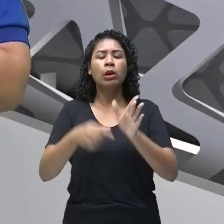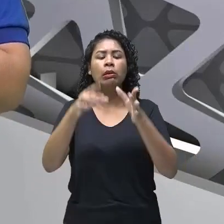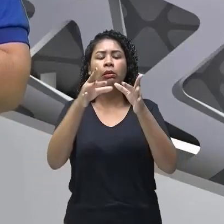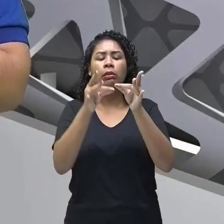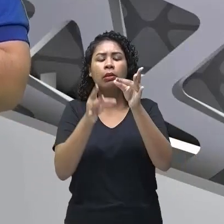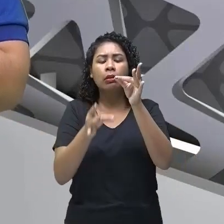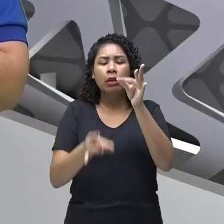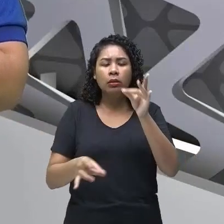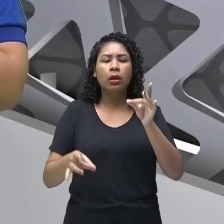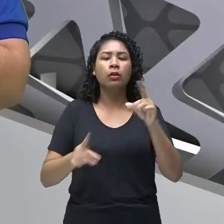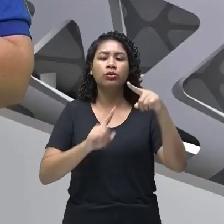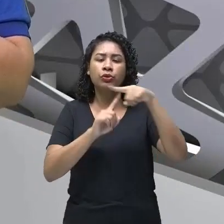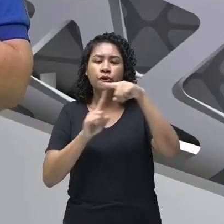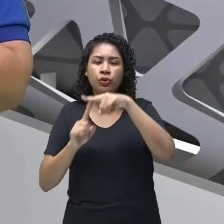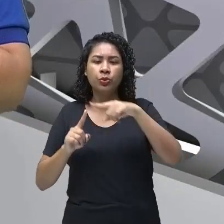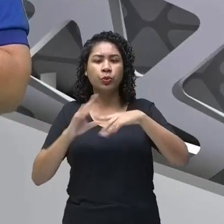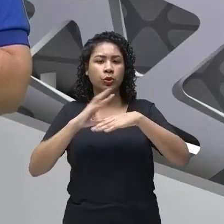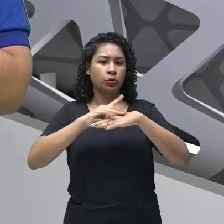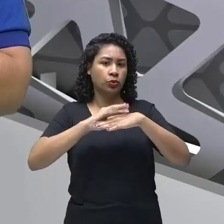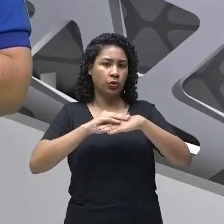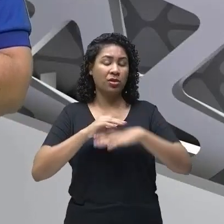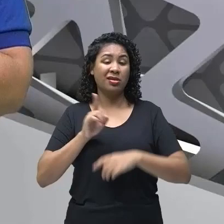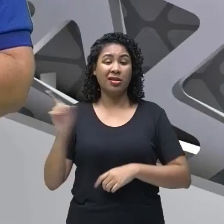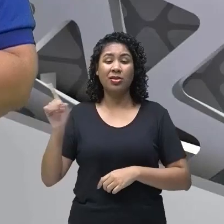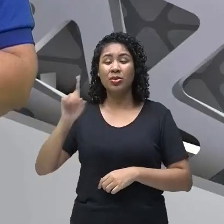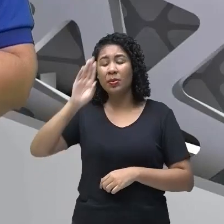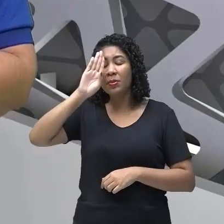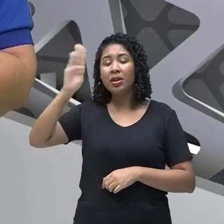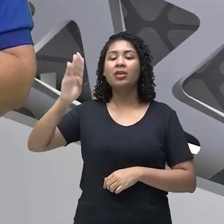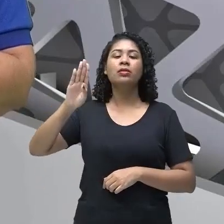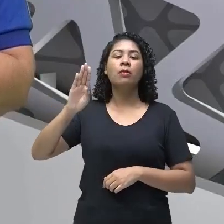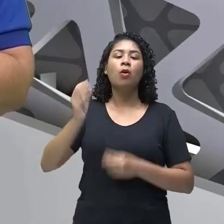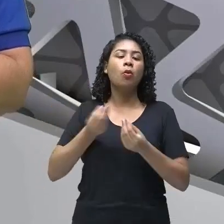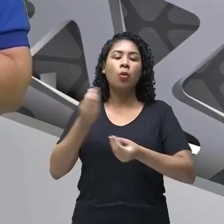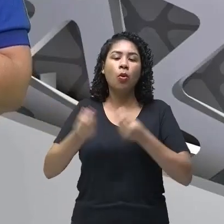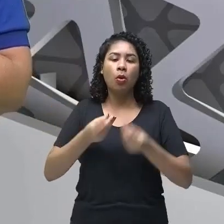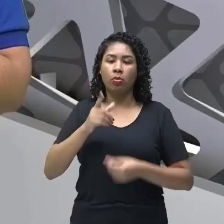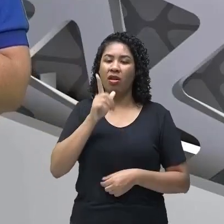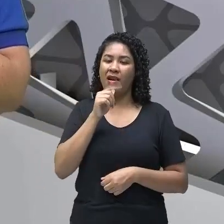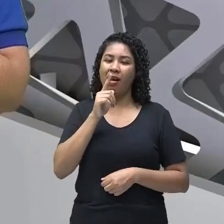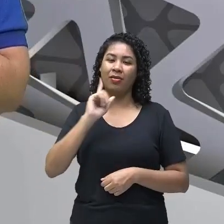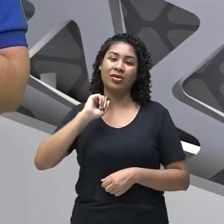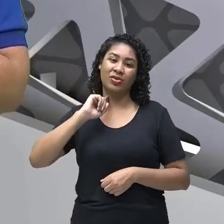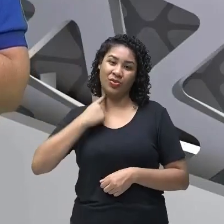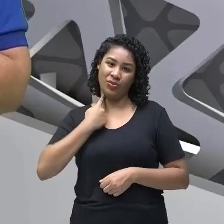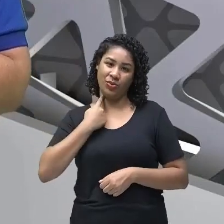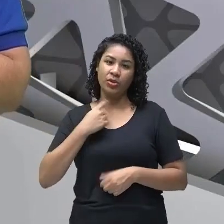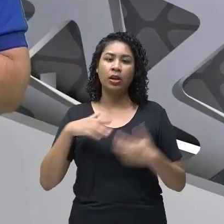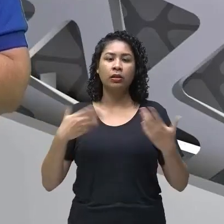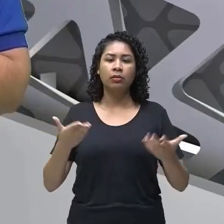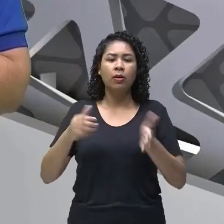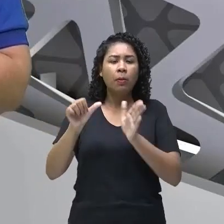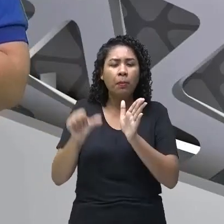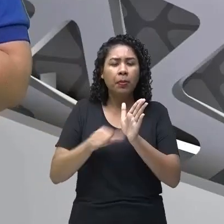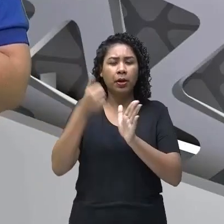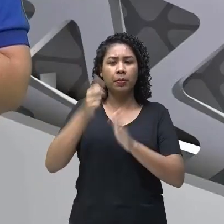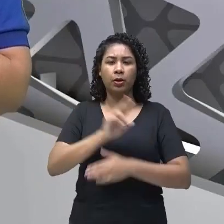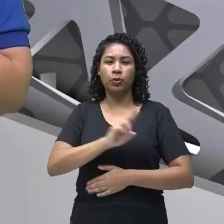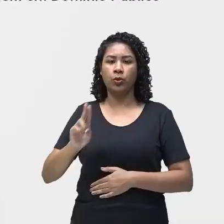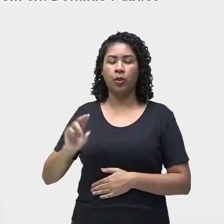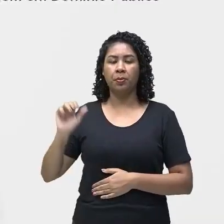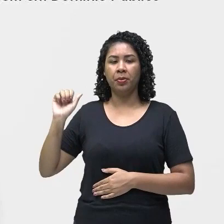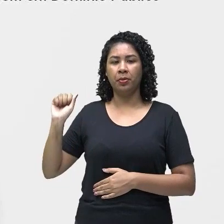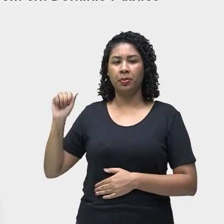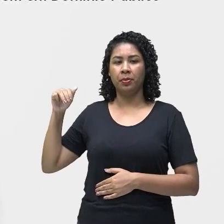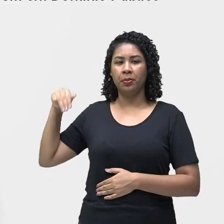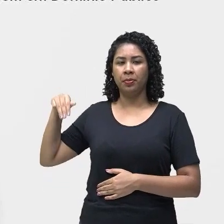diretamente ligadas à água contaminada. E uma das primeiras doenças que a gente vai ver é a amebíase. Olha